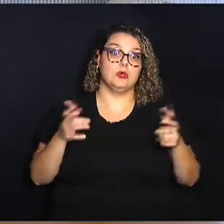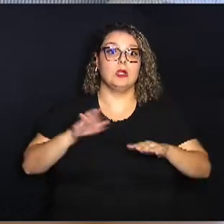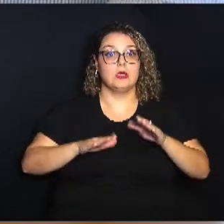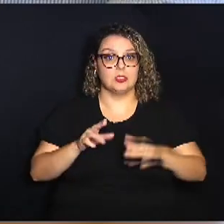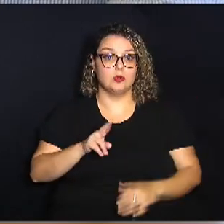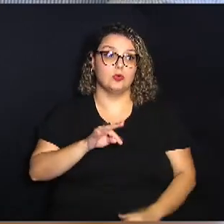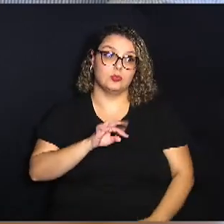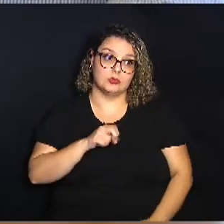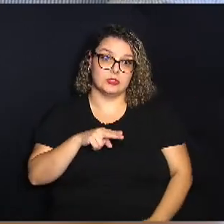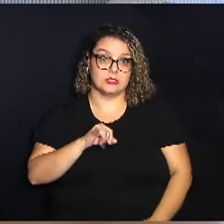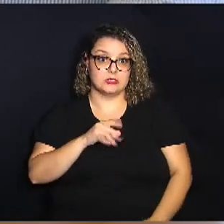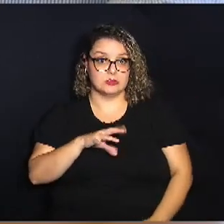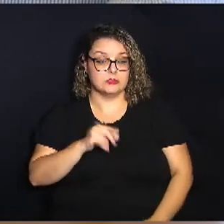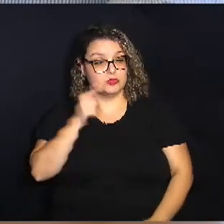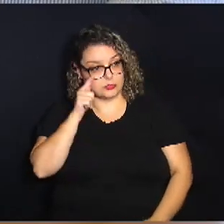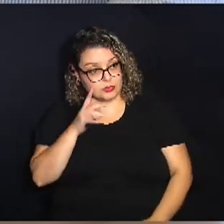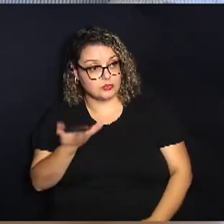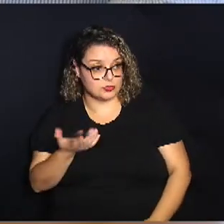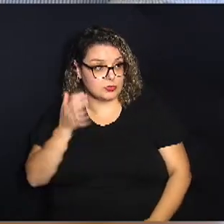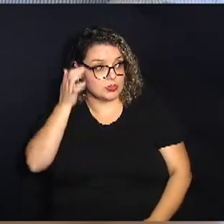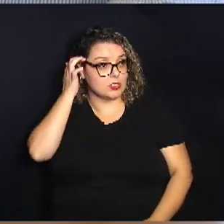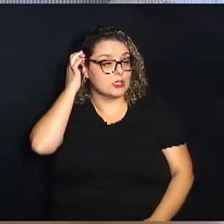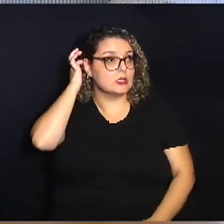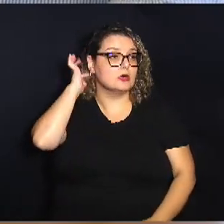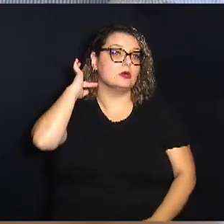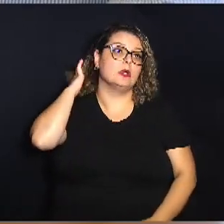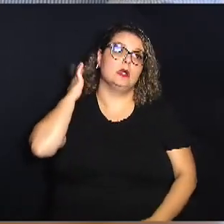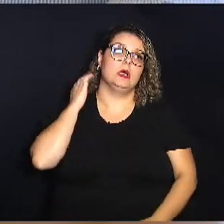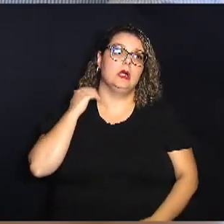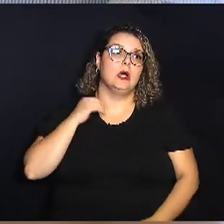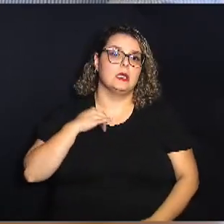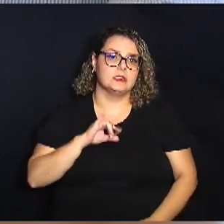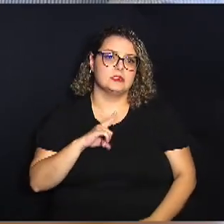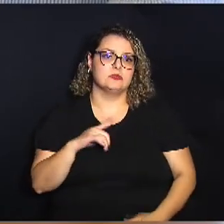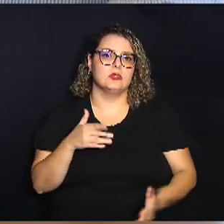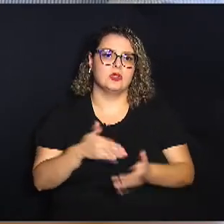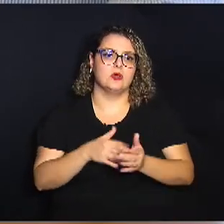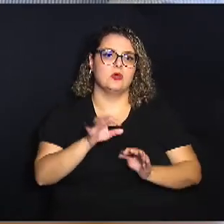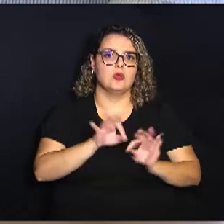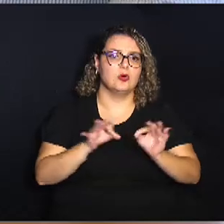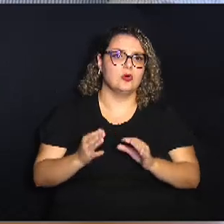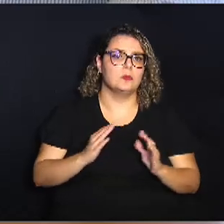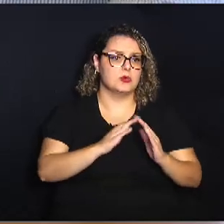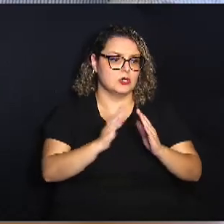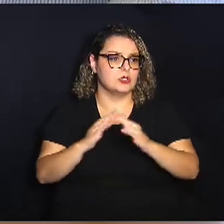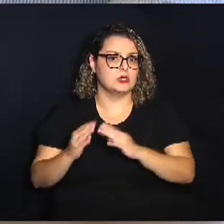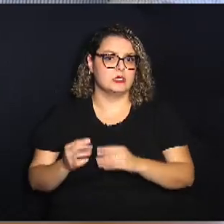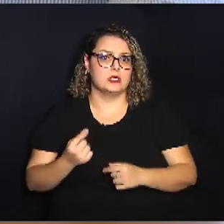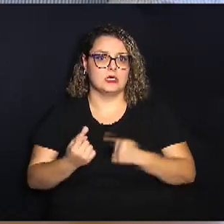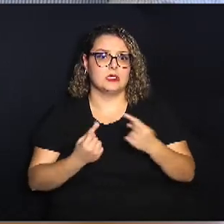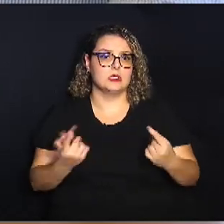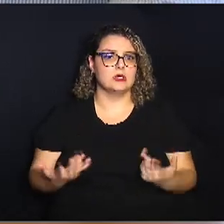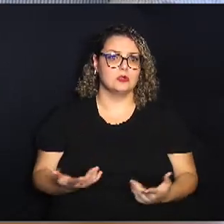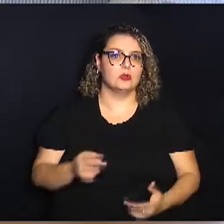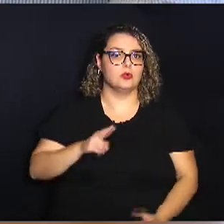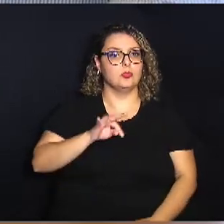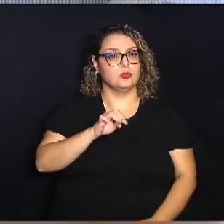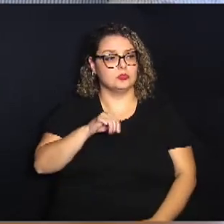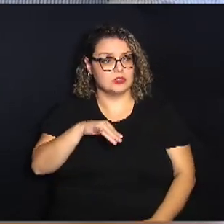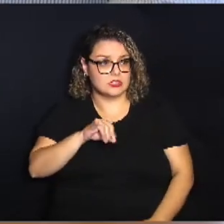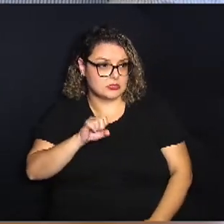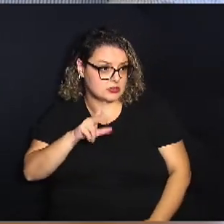utensílios não dão conta aí depende se você tiver essa restrição organizar com os vizinhos cada um traz os seus utensílios